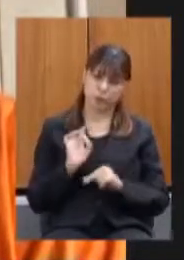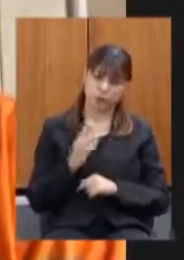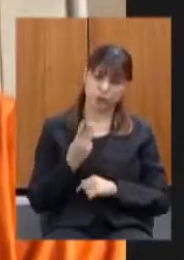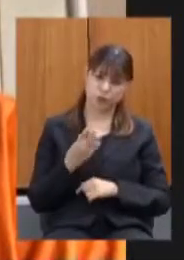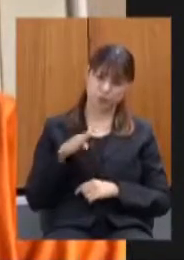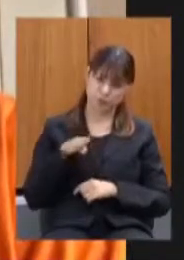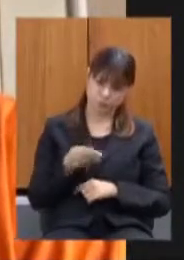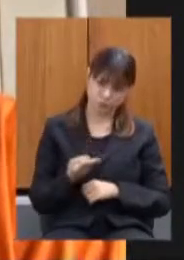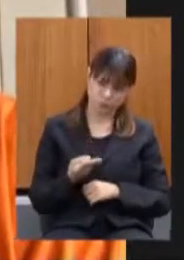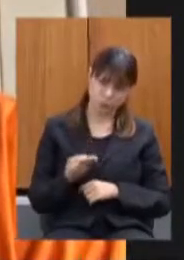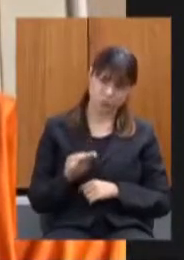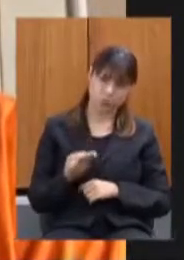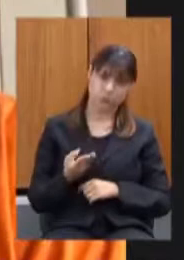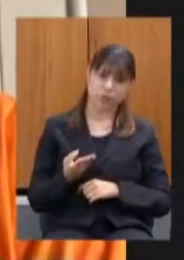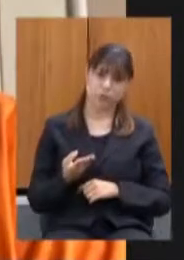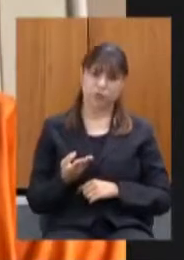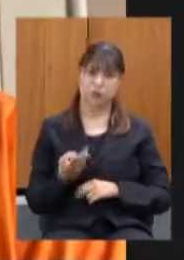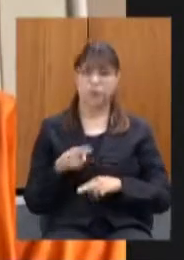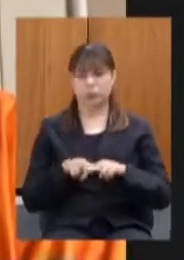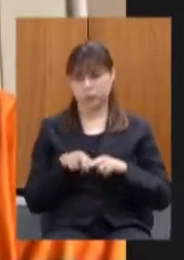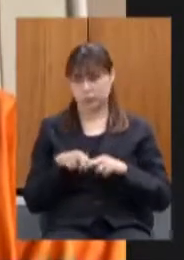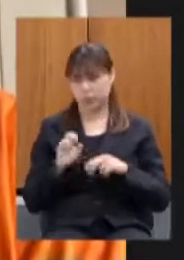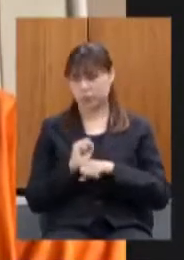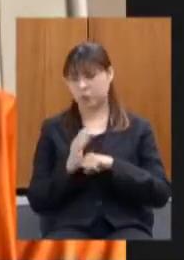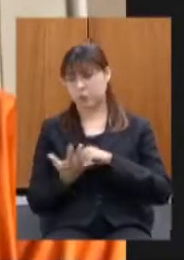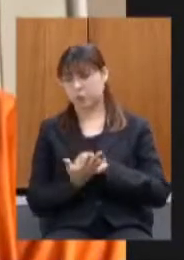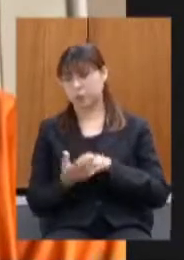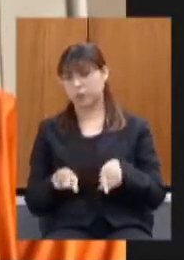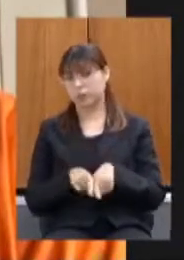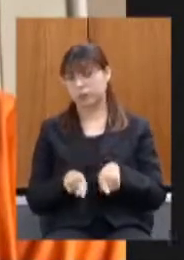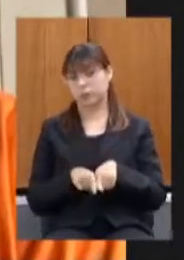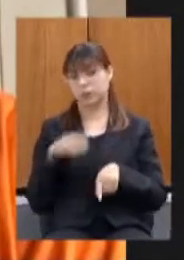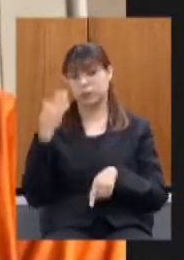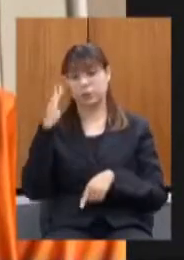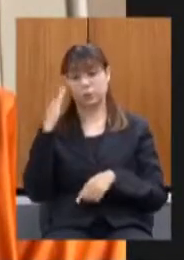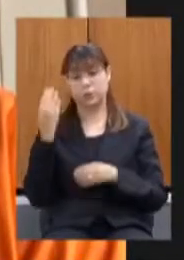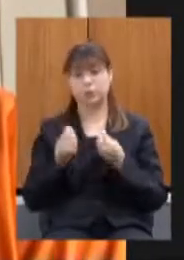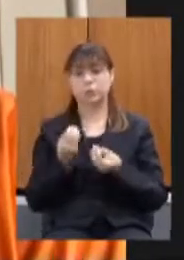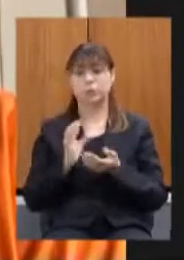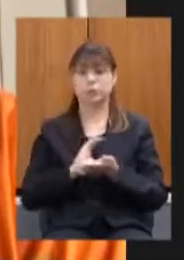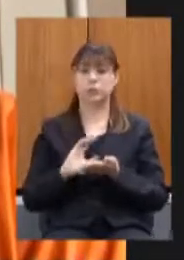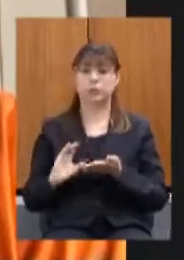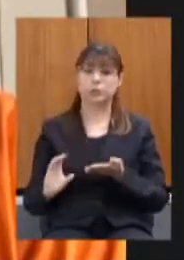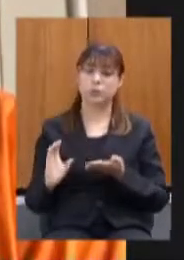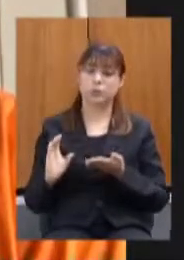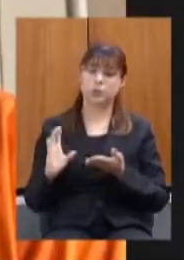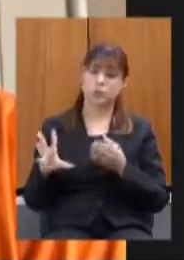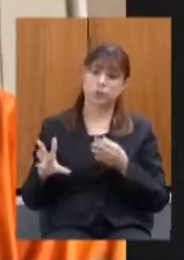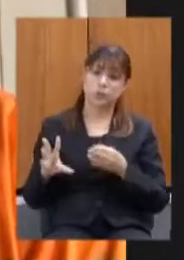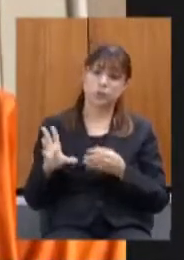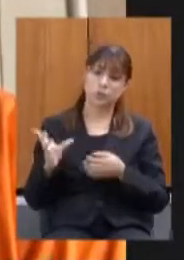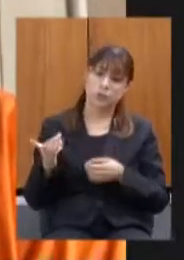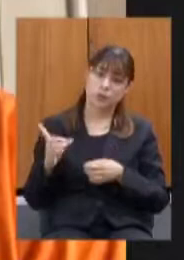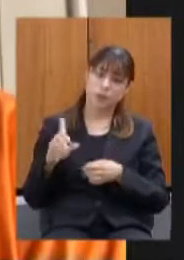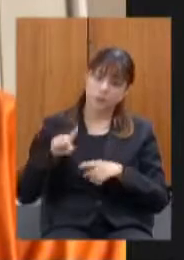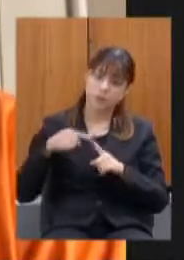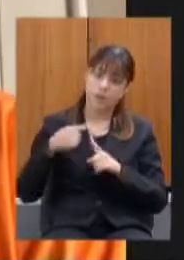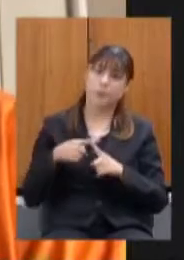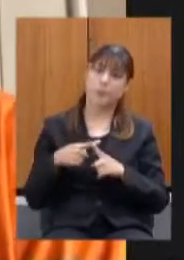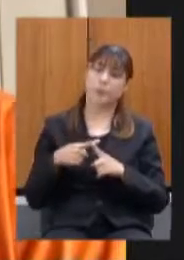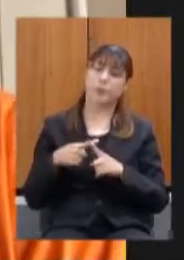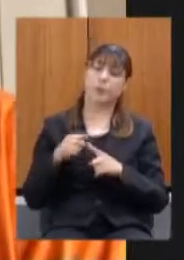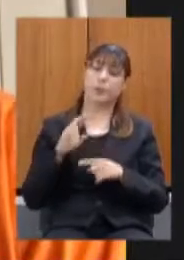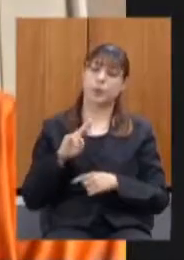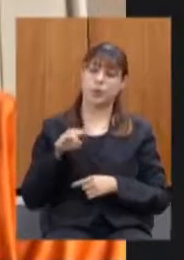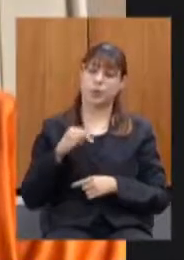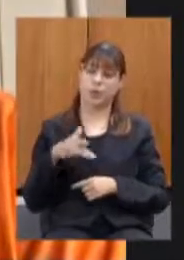ao longo desse ano com toda a pandemia e também entender um pouco de recursos adicionais que vieram da União para saber se